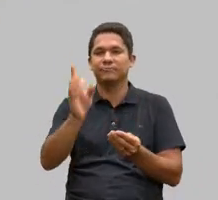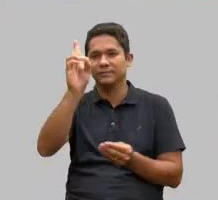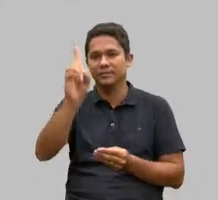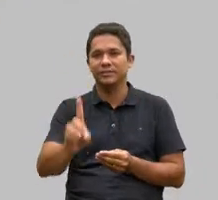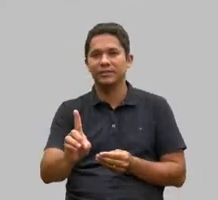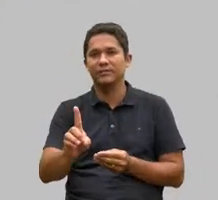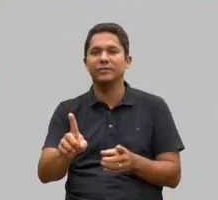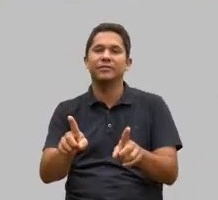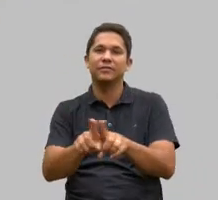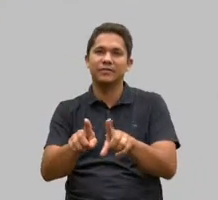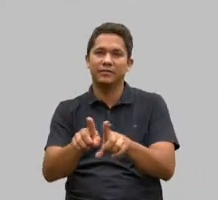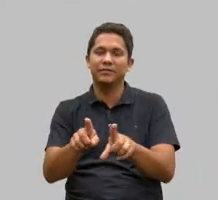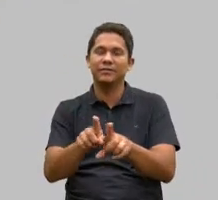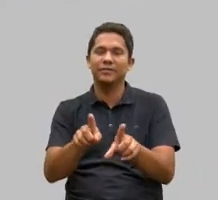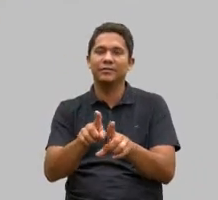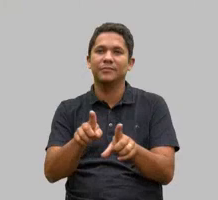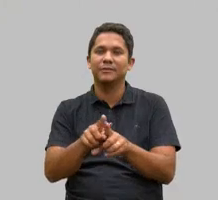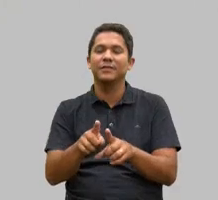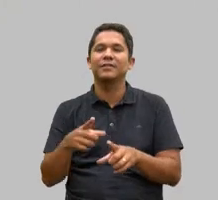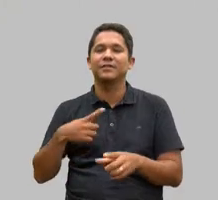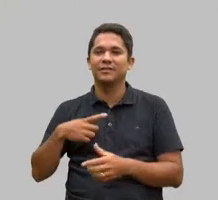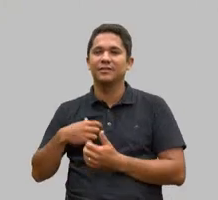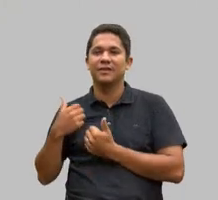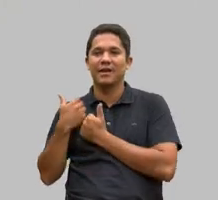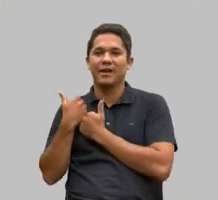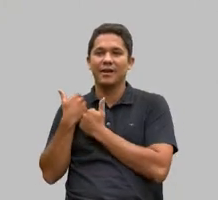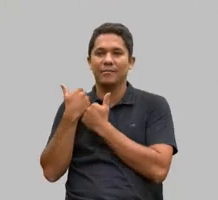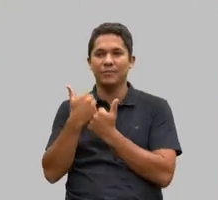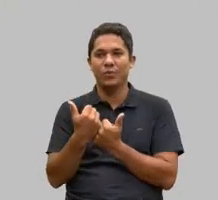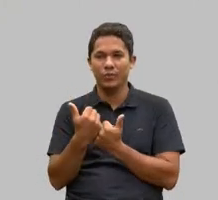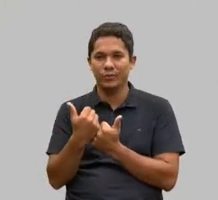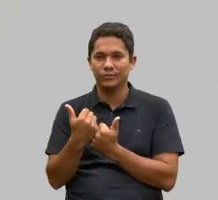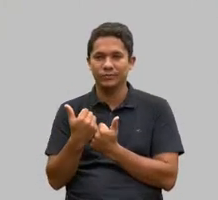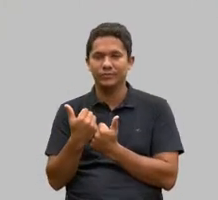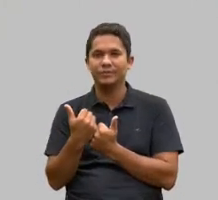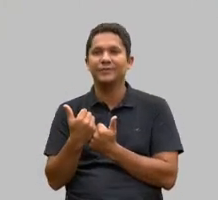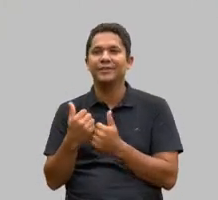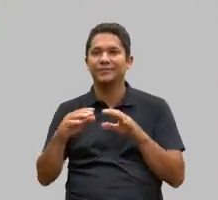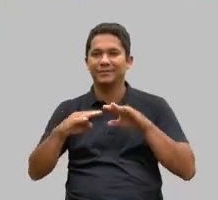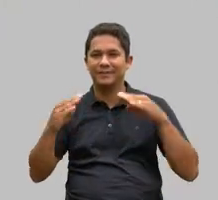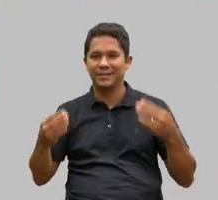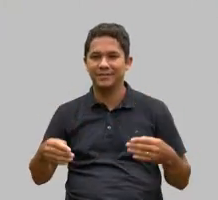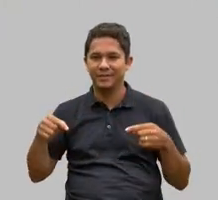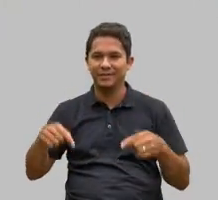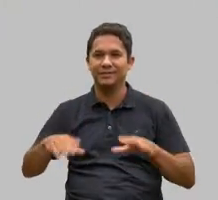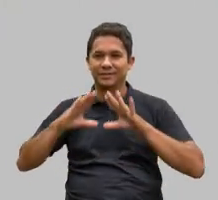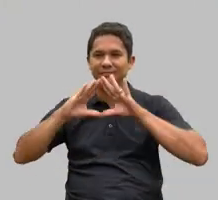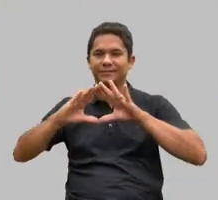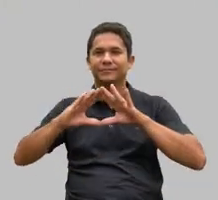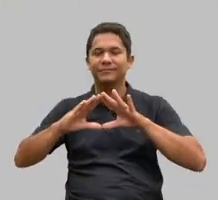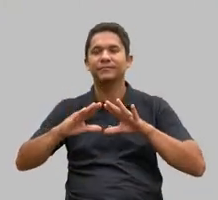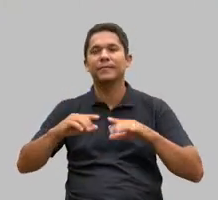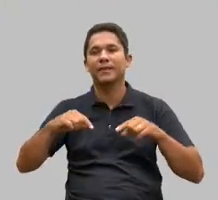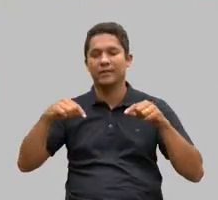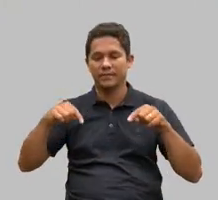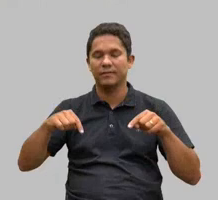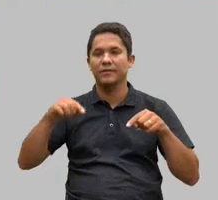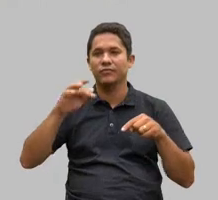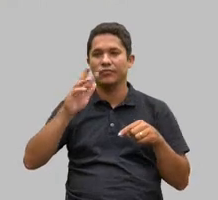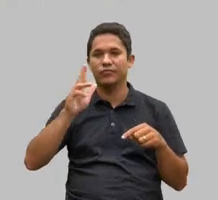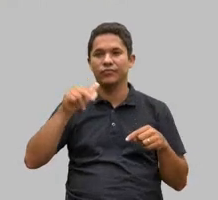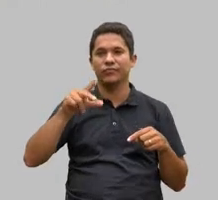apoio também da frente parlamentar para o fortalecimento do terceiro setor. A Fundamig acredita que para que possamos